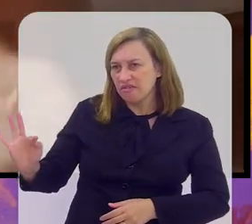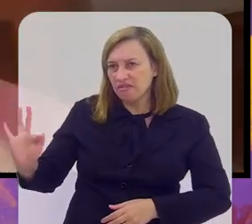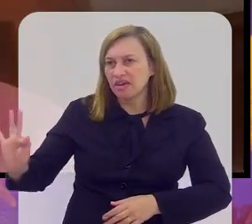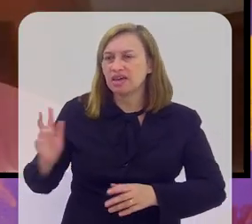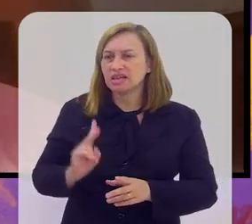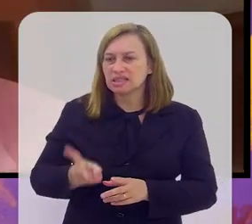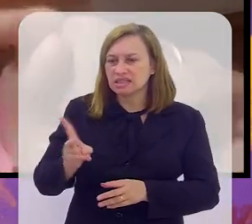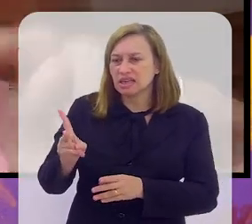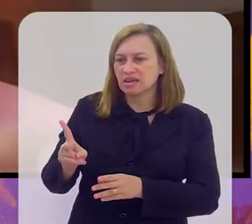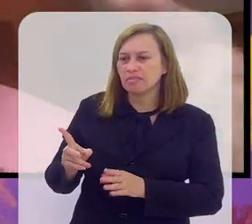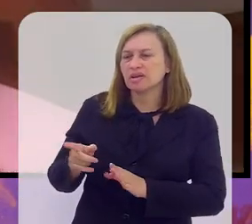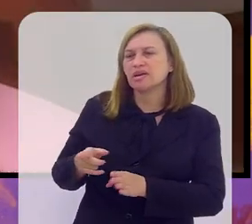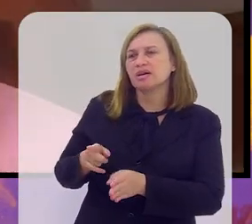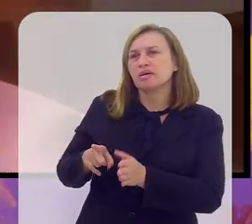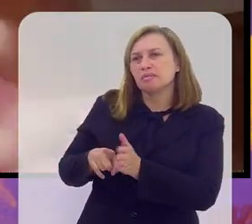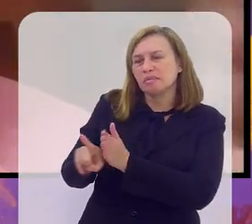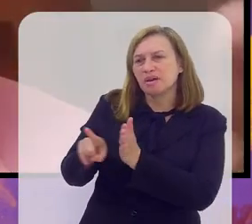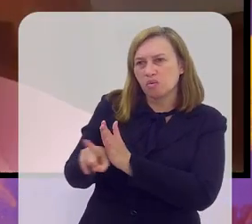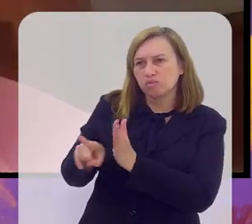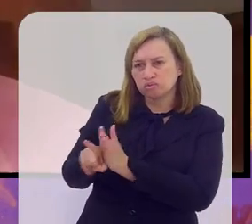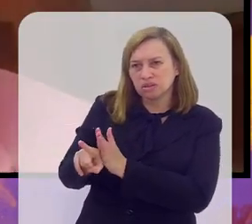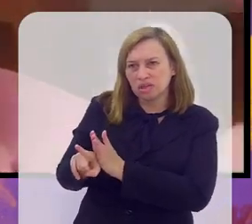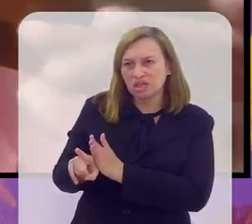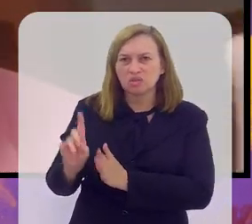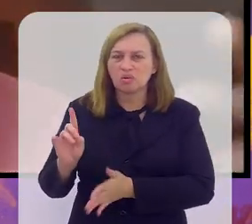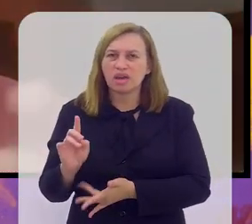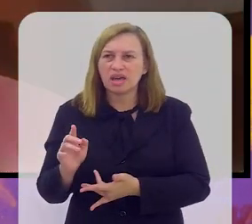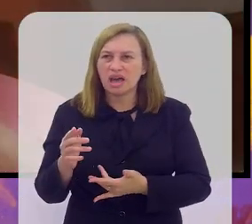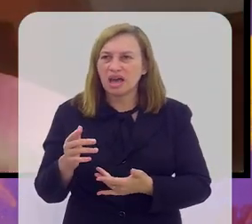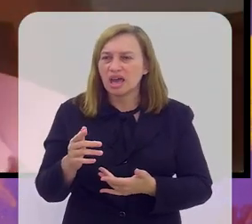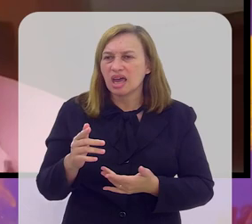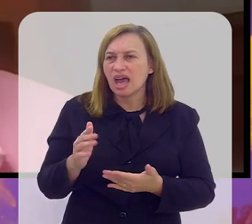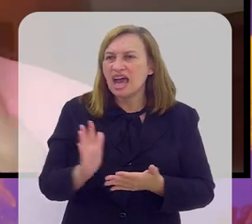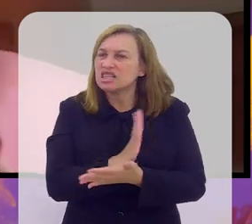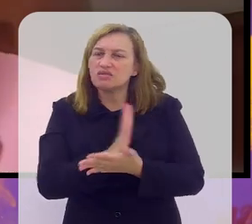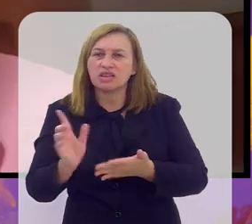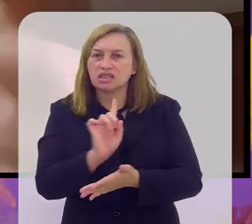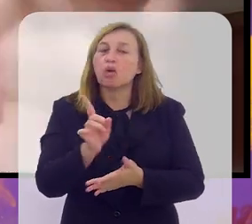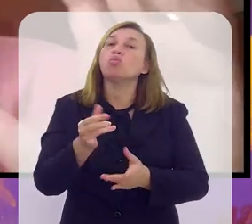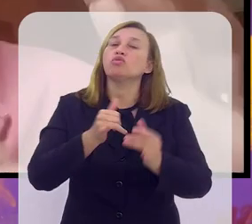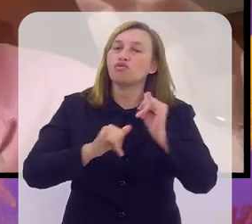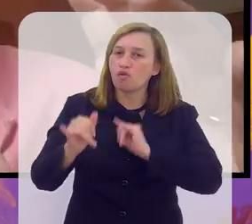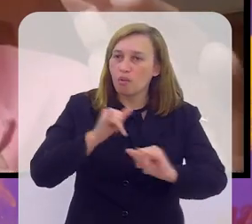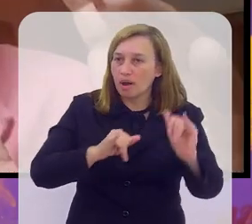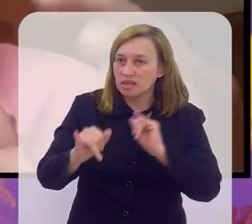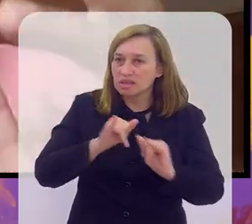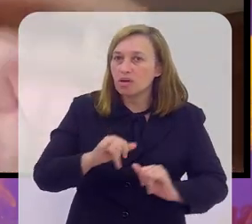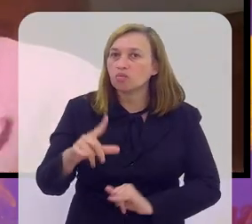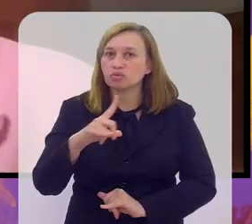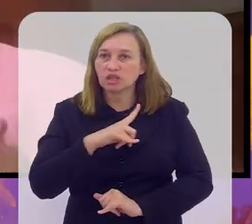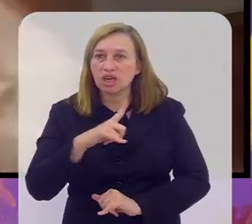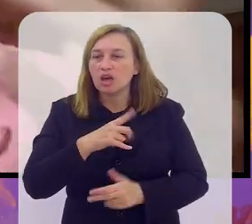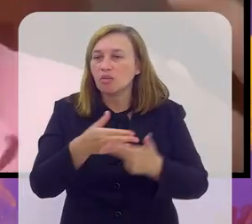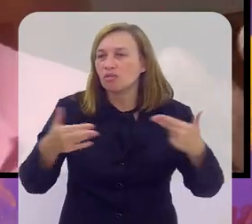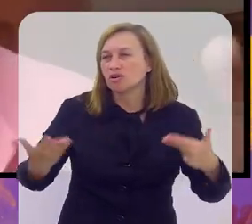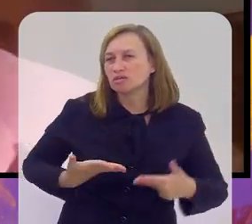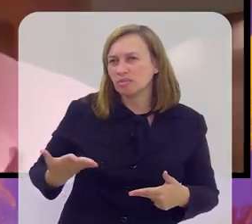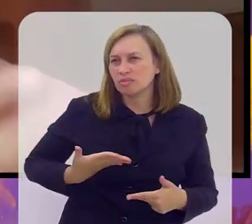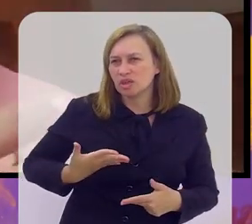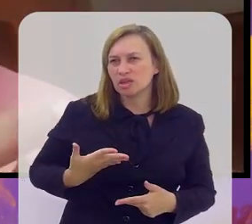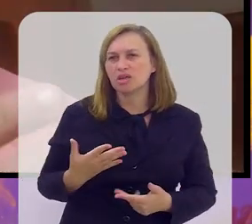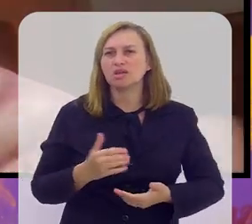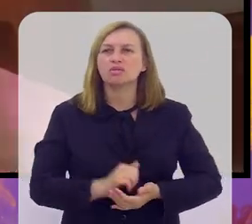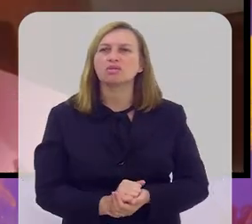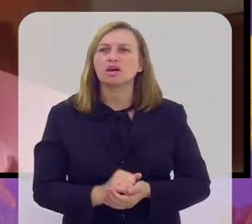constantemente pela imprensa europeia. Não é uma coisa que aparece de vez em quando. Existe uma informação, que foi dada por vários colegas